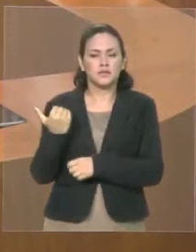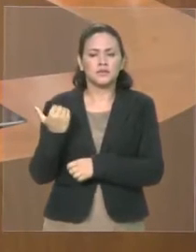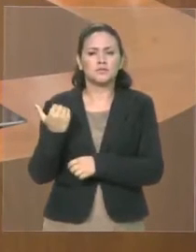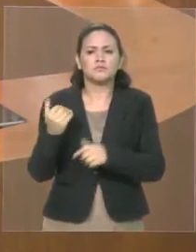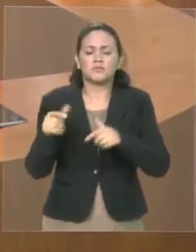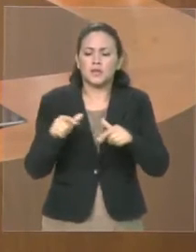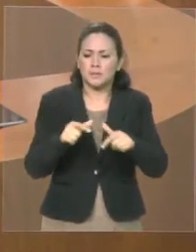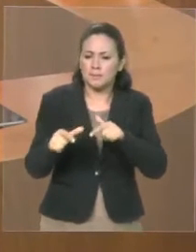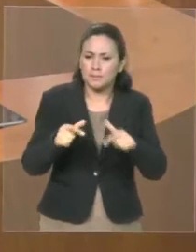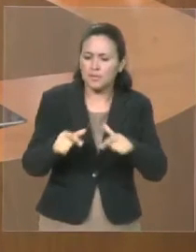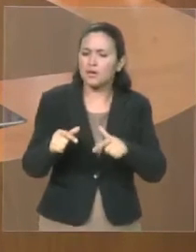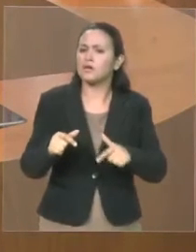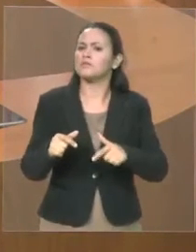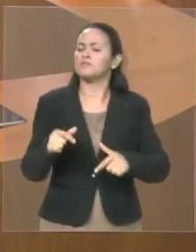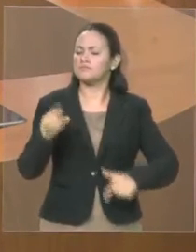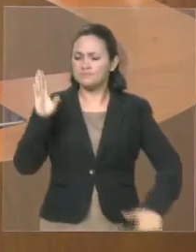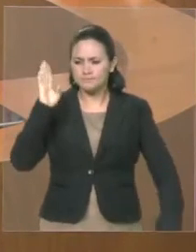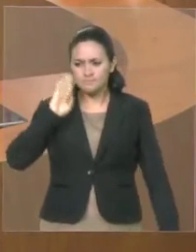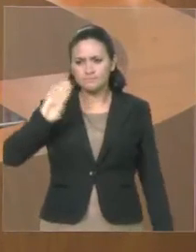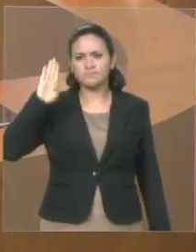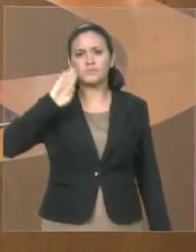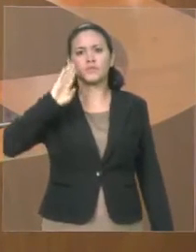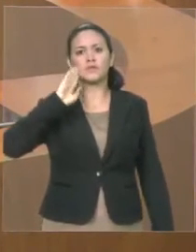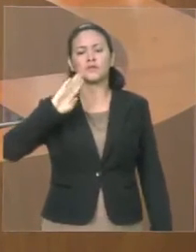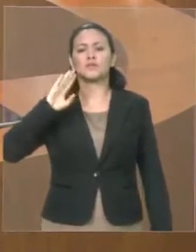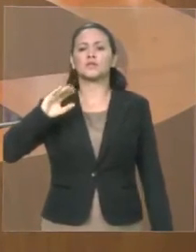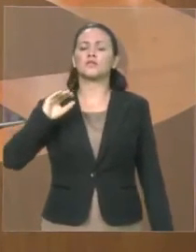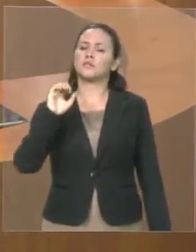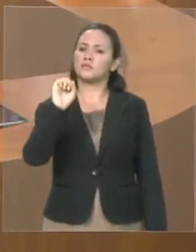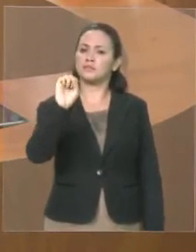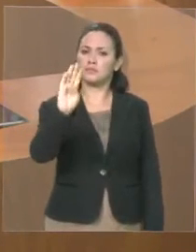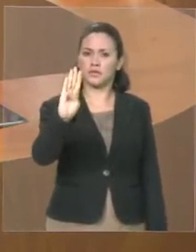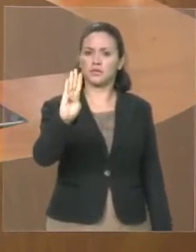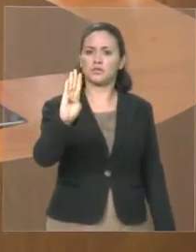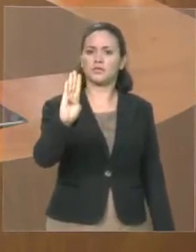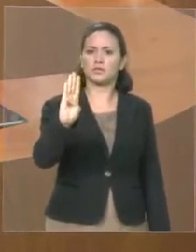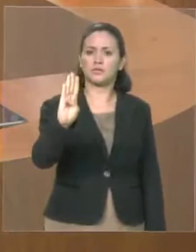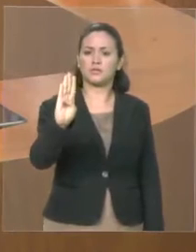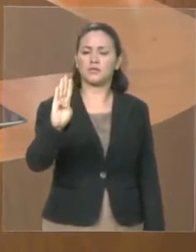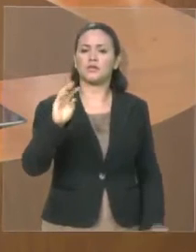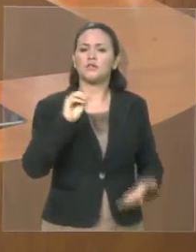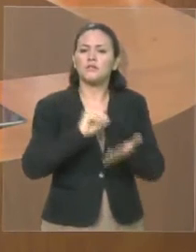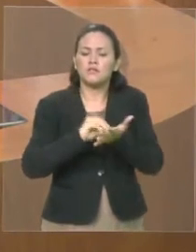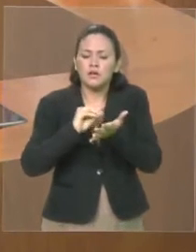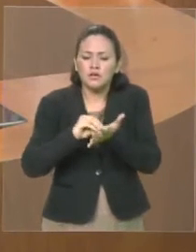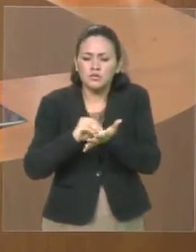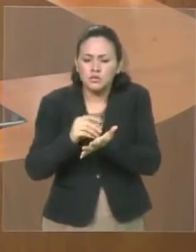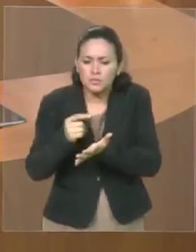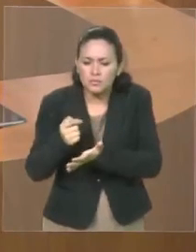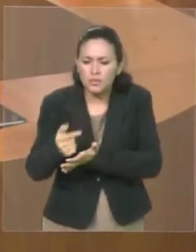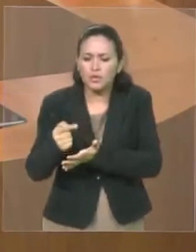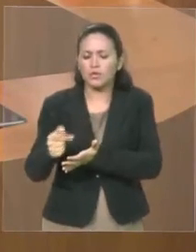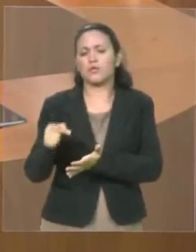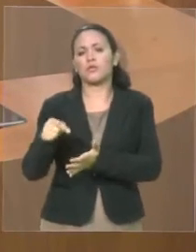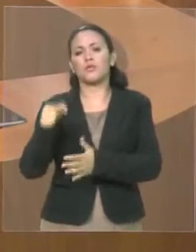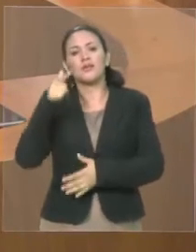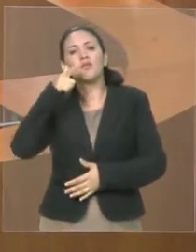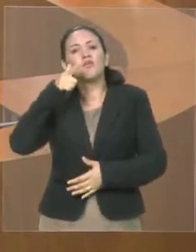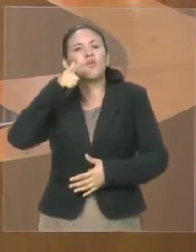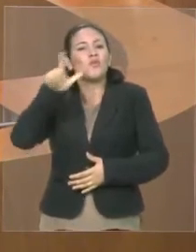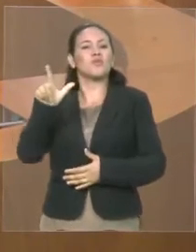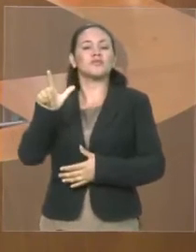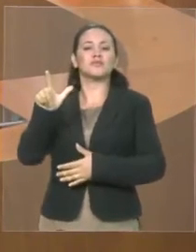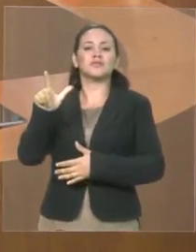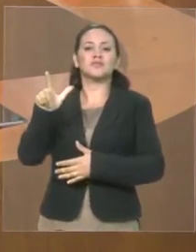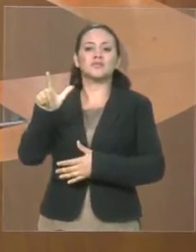campanha na Série B. Faltou detalhe para que tivesse conseguido chegar entre